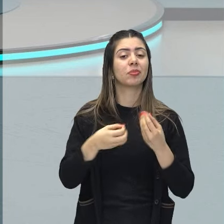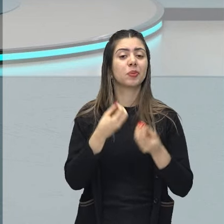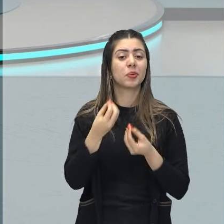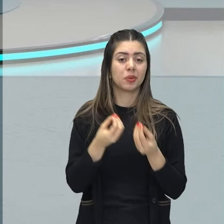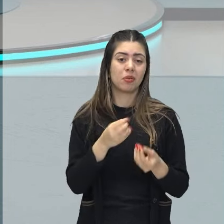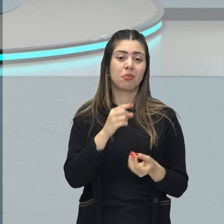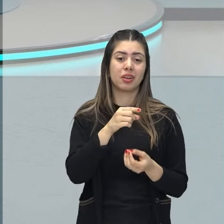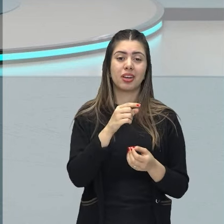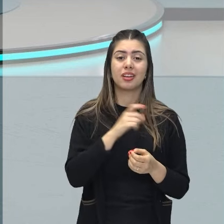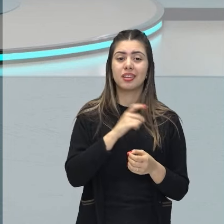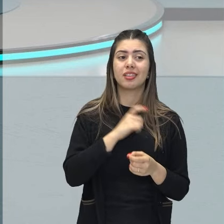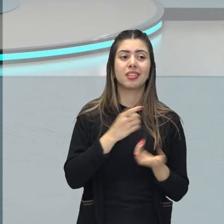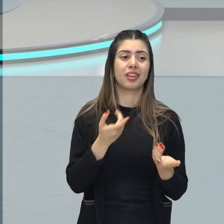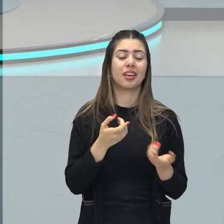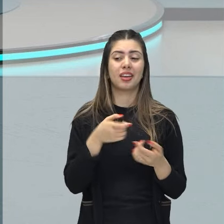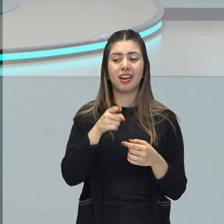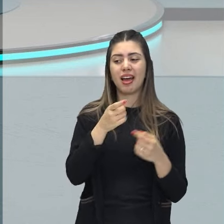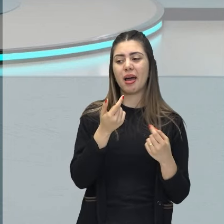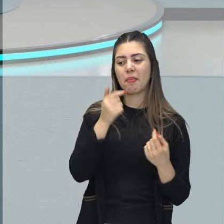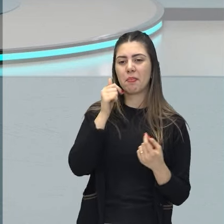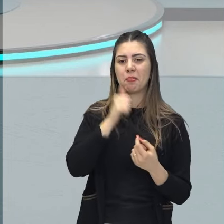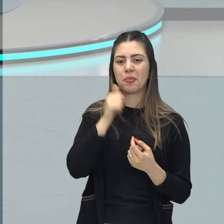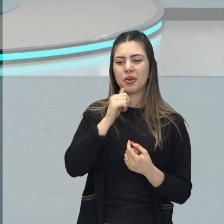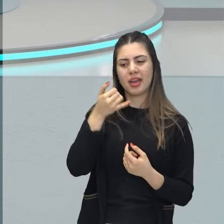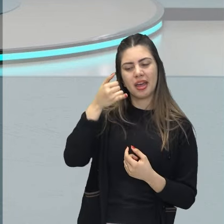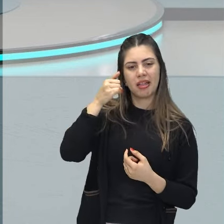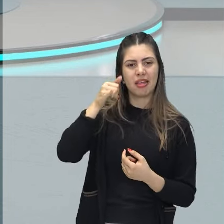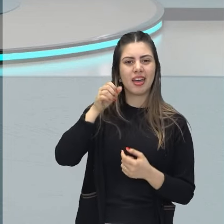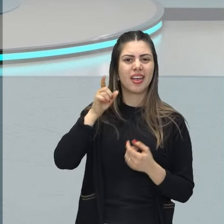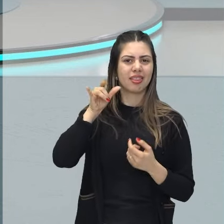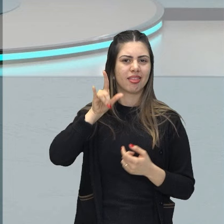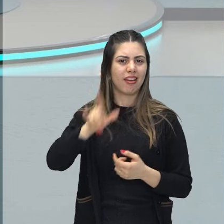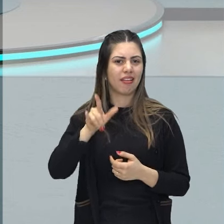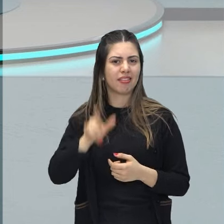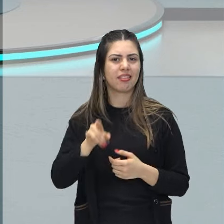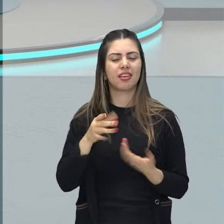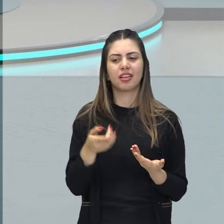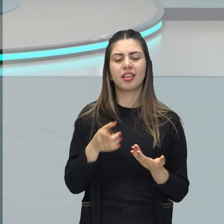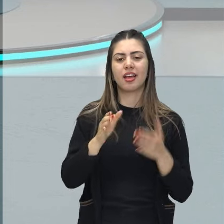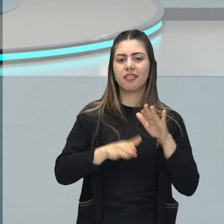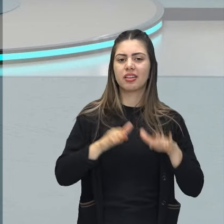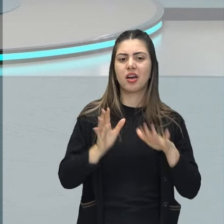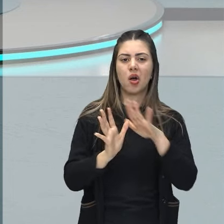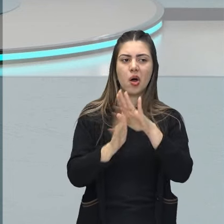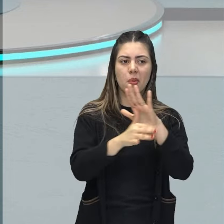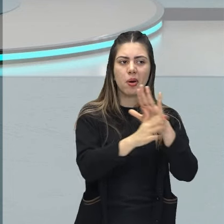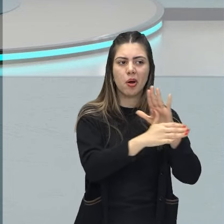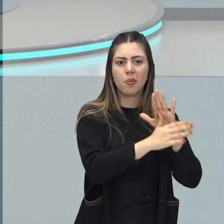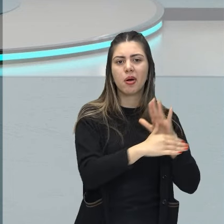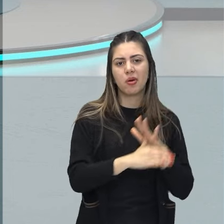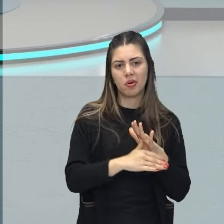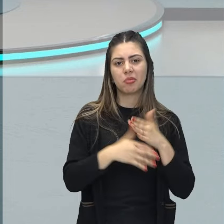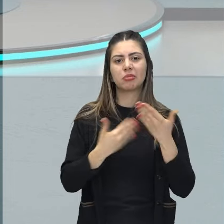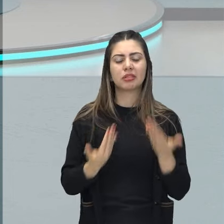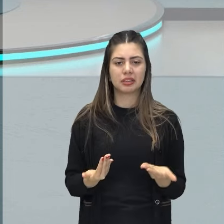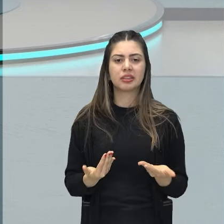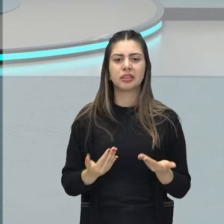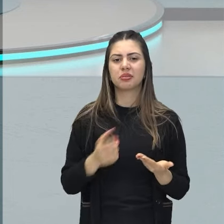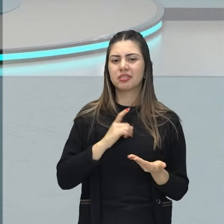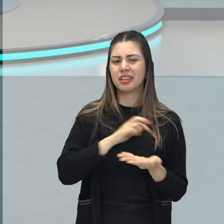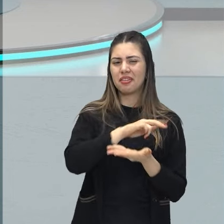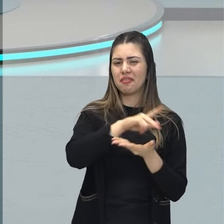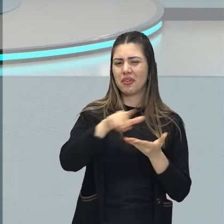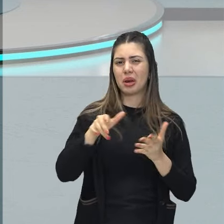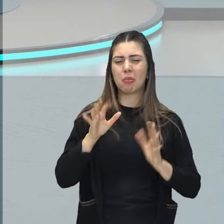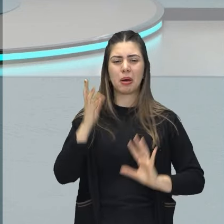envolvendo com prostitutas, traindo a mulher, roubando as mulheres, as esposas, ou seja, tendo caso com as